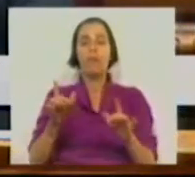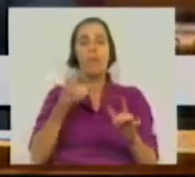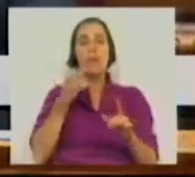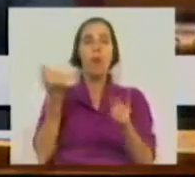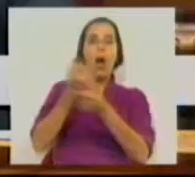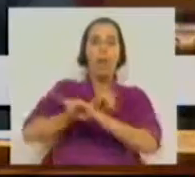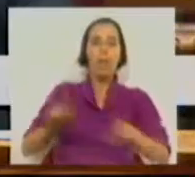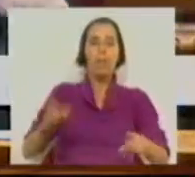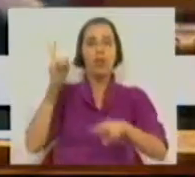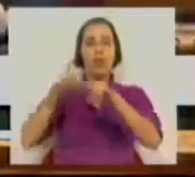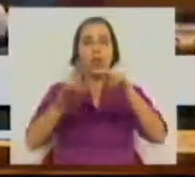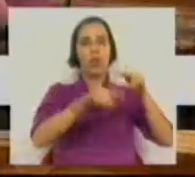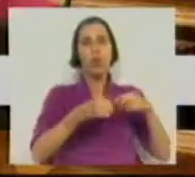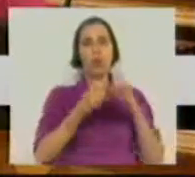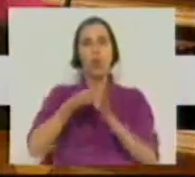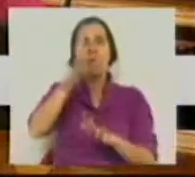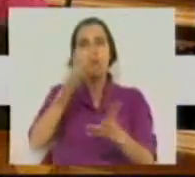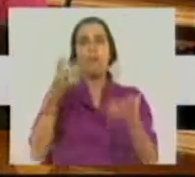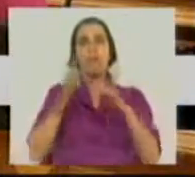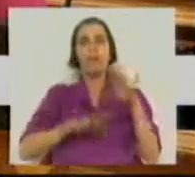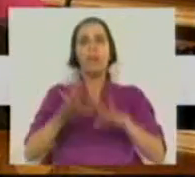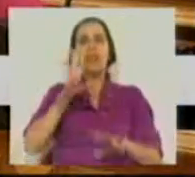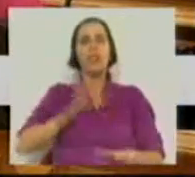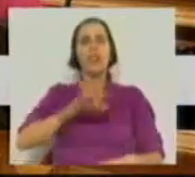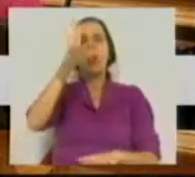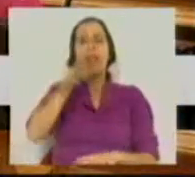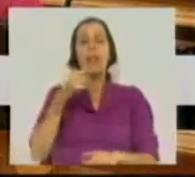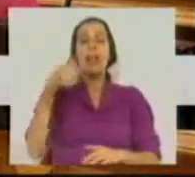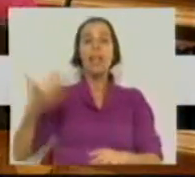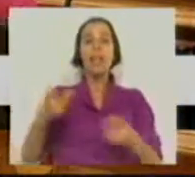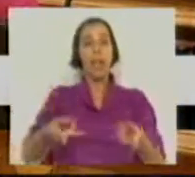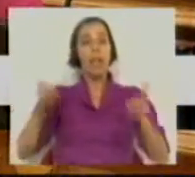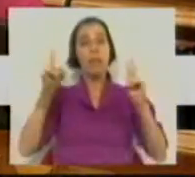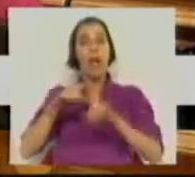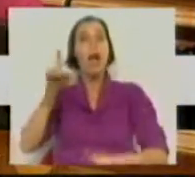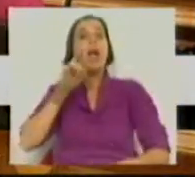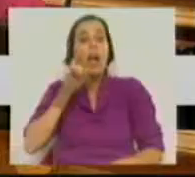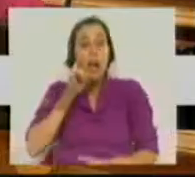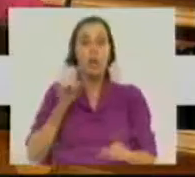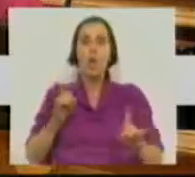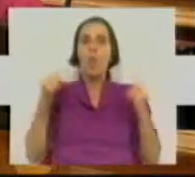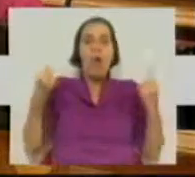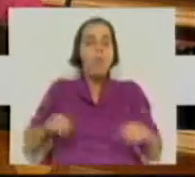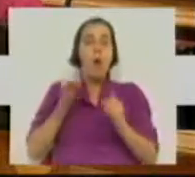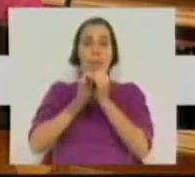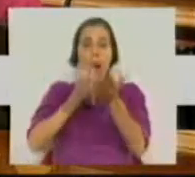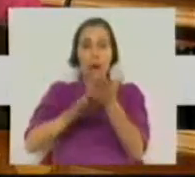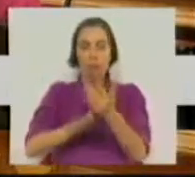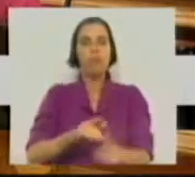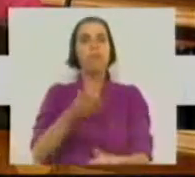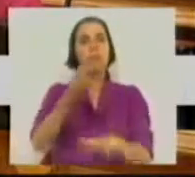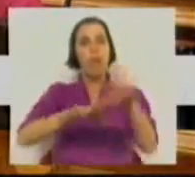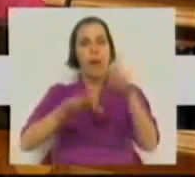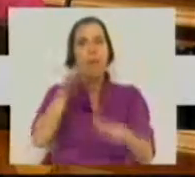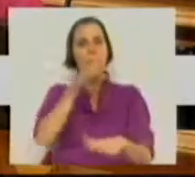pode impedir os cortes todos que este governo quer fazer. Senhora ministra, direitos, liberdades e garantias, não basta estarem no papel, é preciso do seu